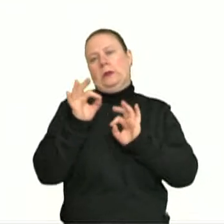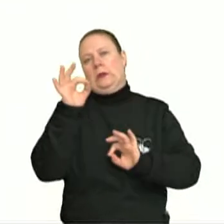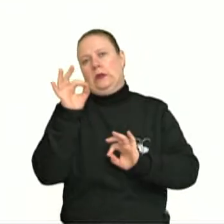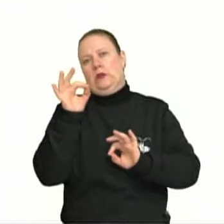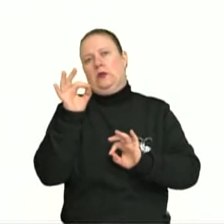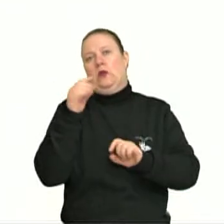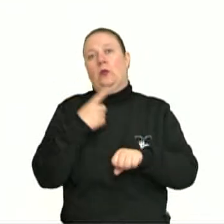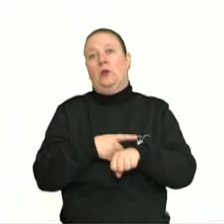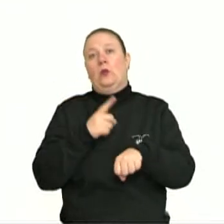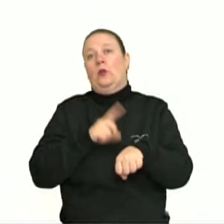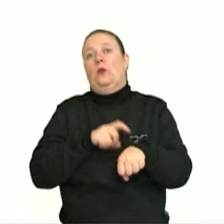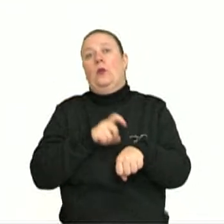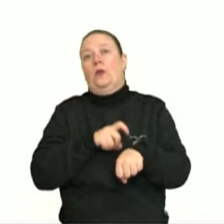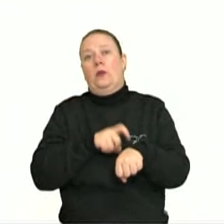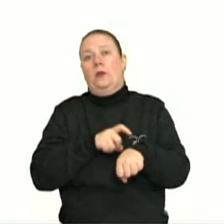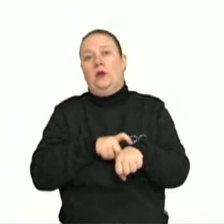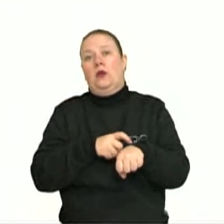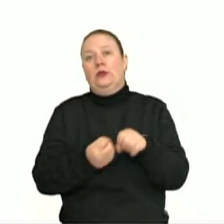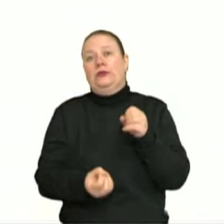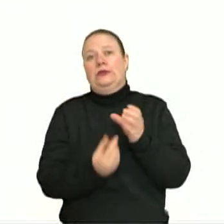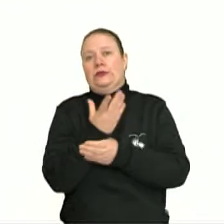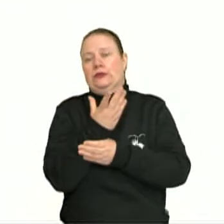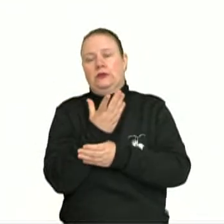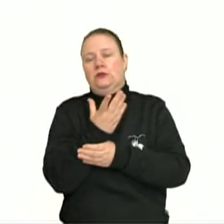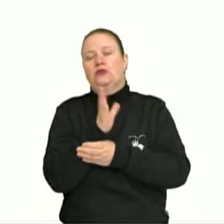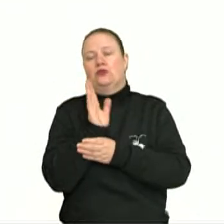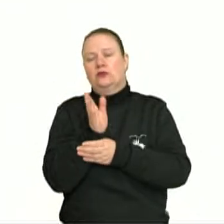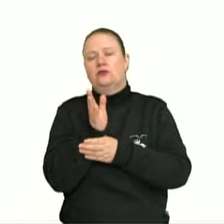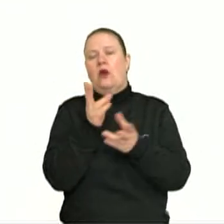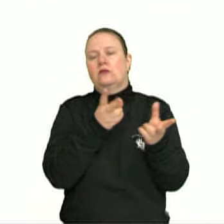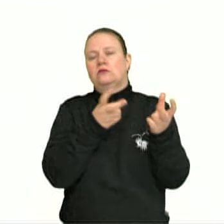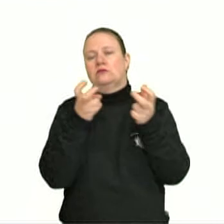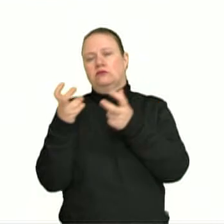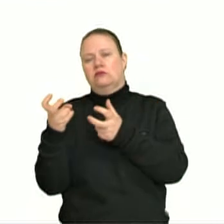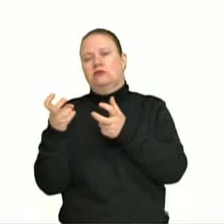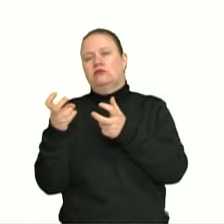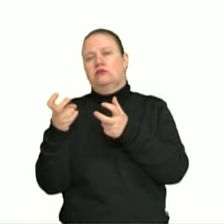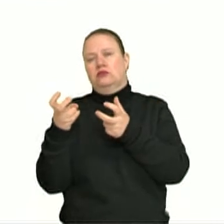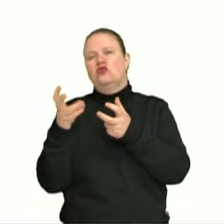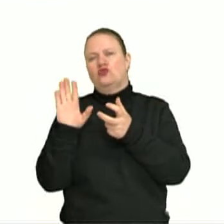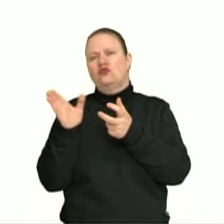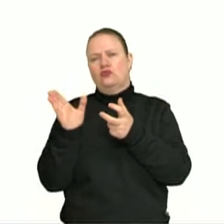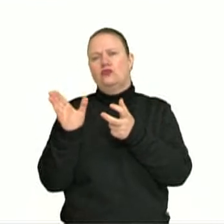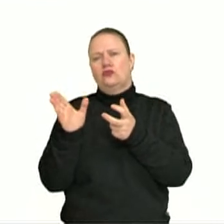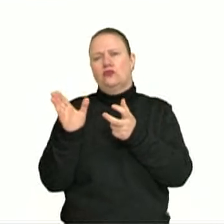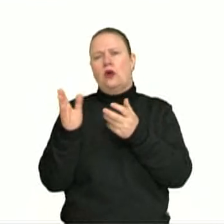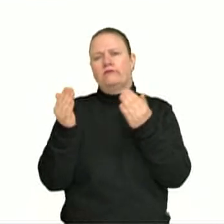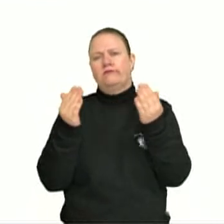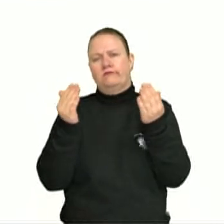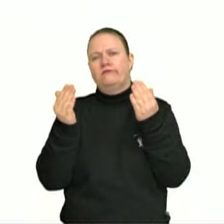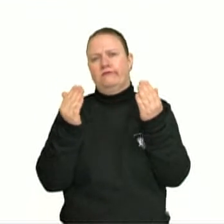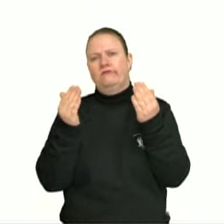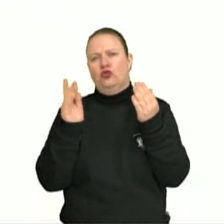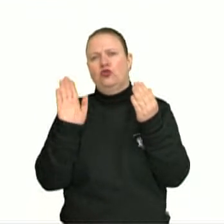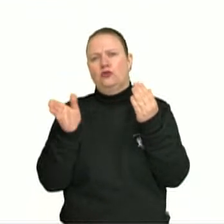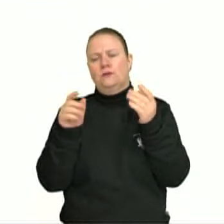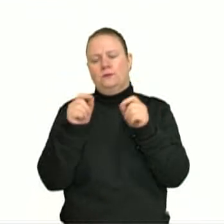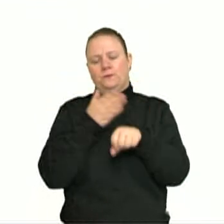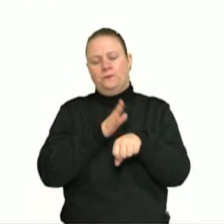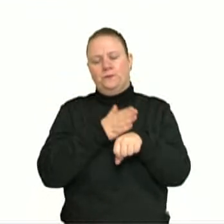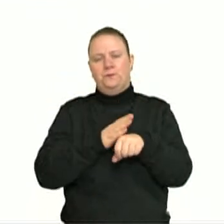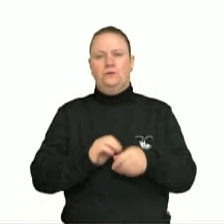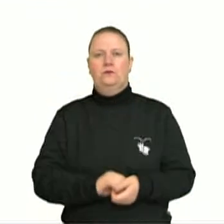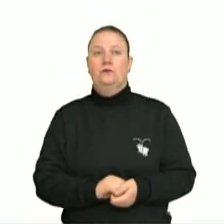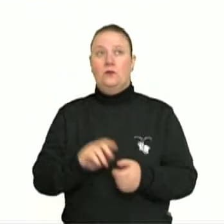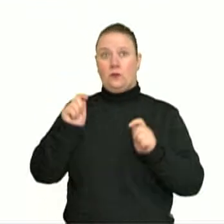foi considerada, feita algumas considerações ali, de pequenas massas elevadas, aquela coisa toda lá, certo? E o que a gente pode